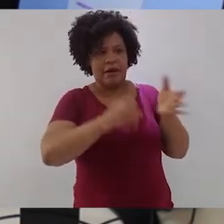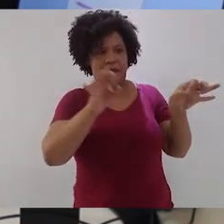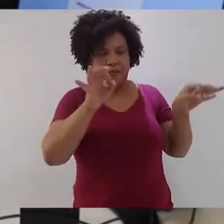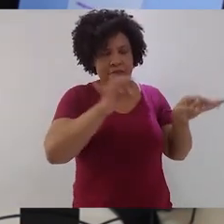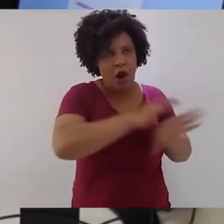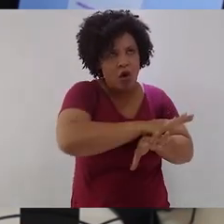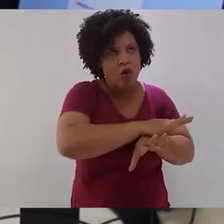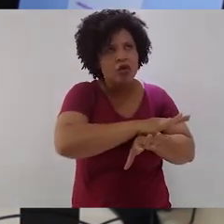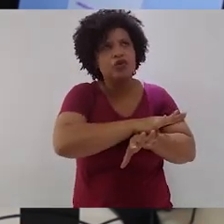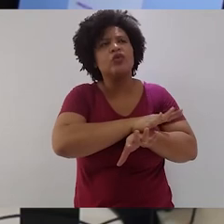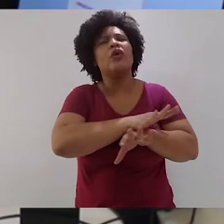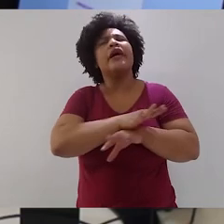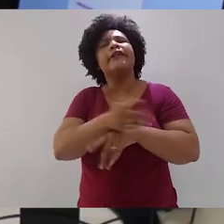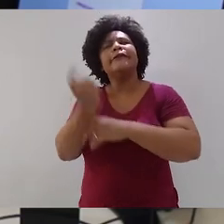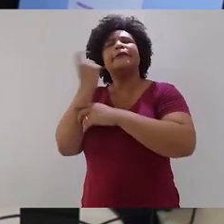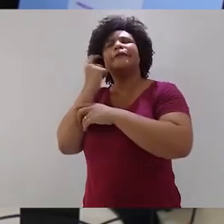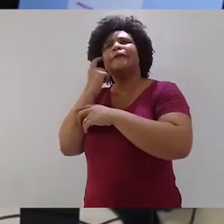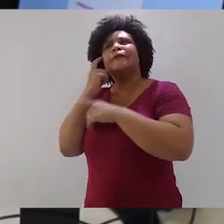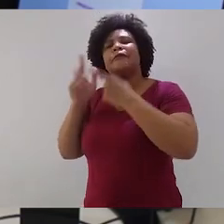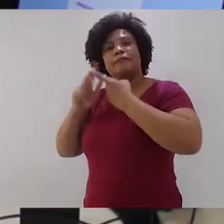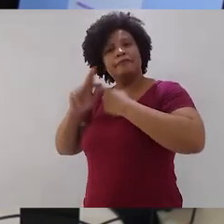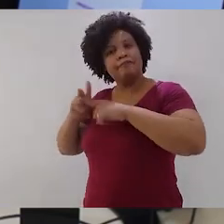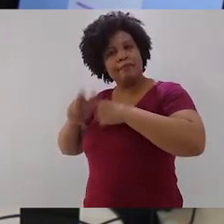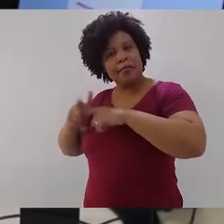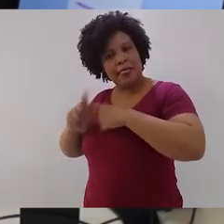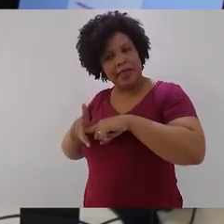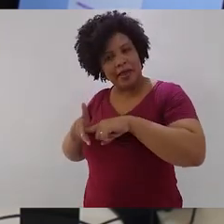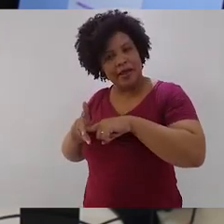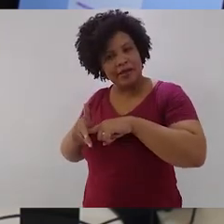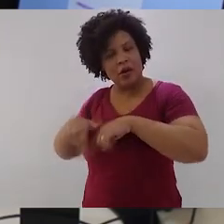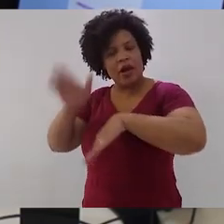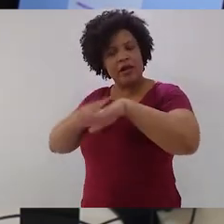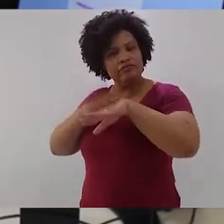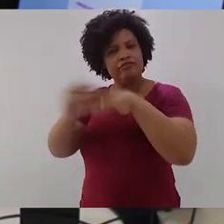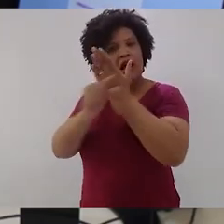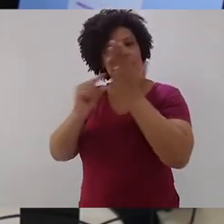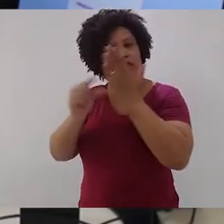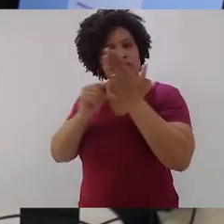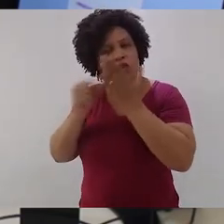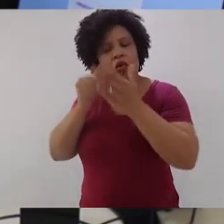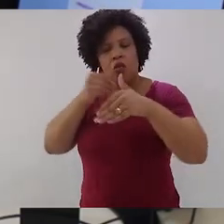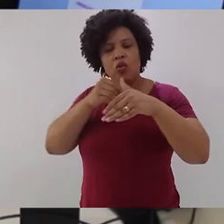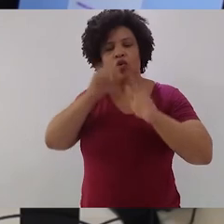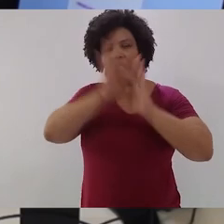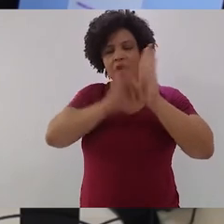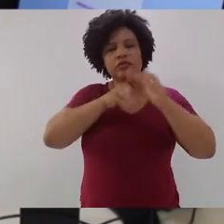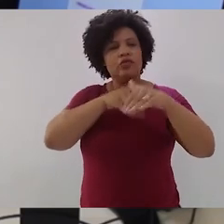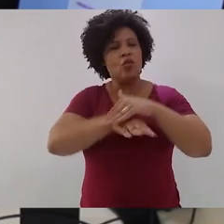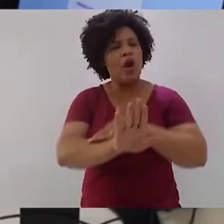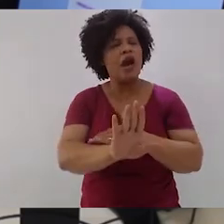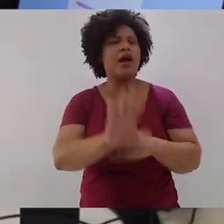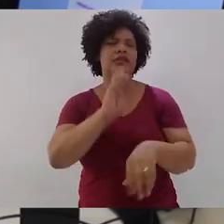É o momento que o próprio autor pega o livro, o texto, que deixou guardado durante um tempo e vai reexaminar para